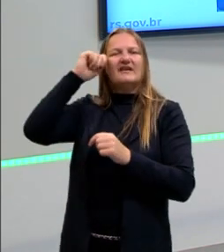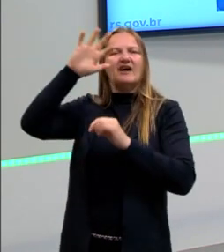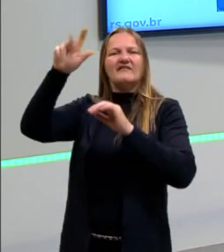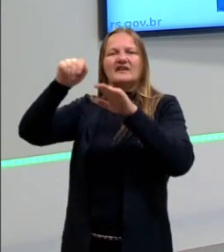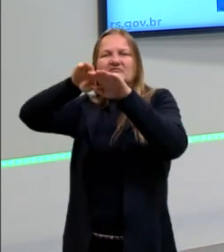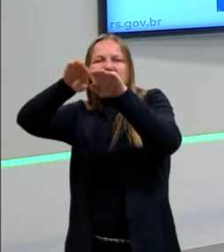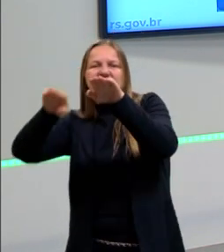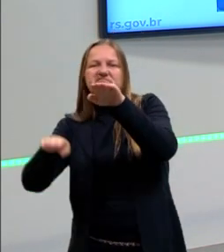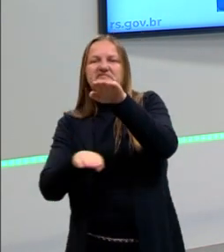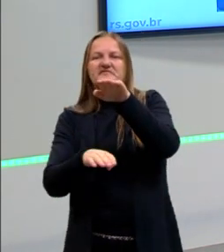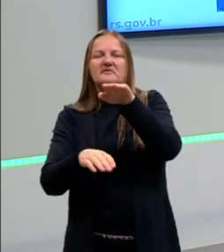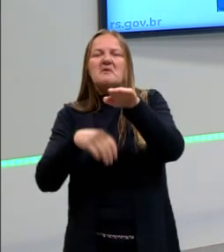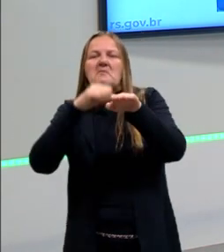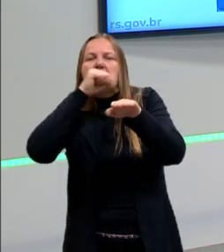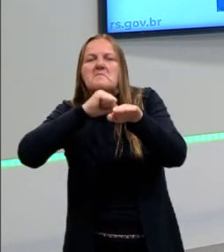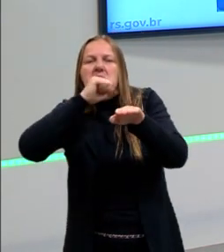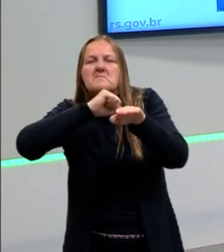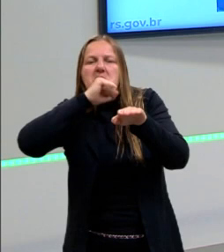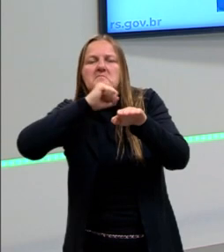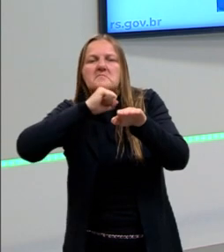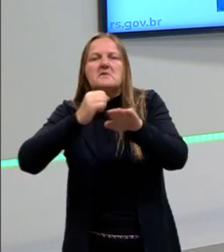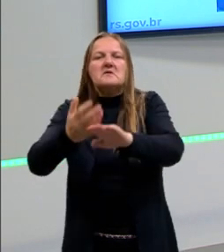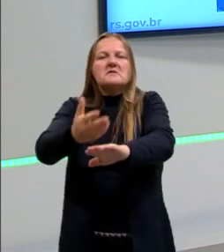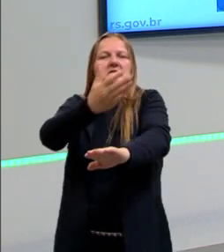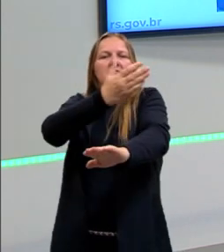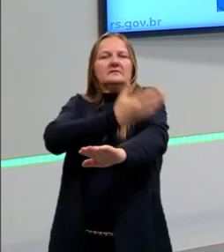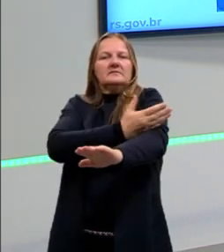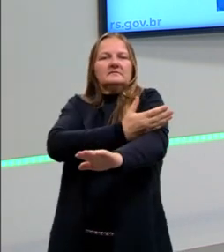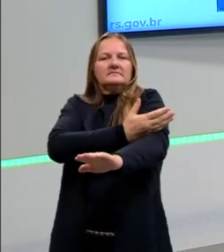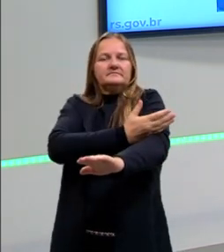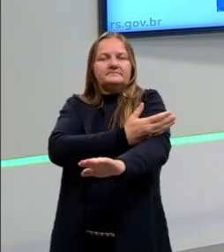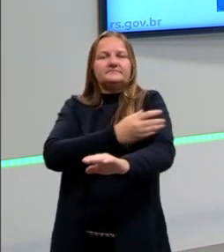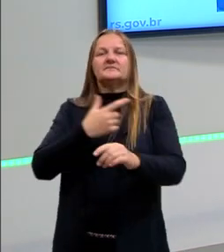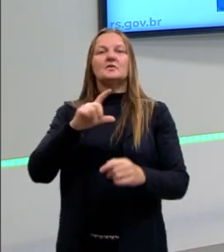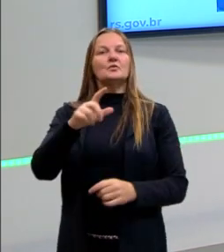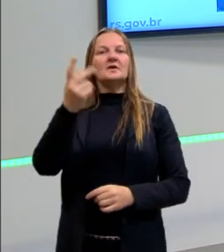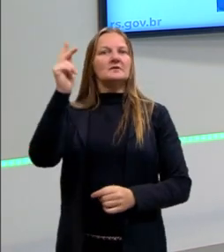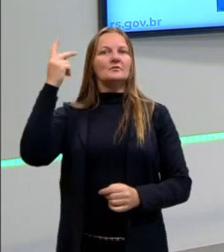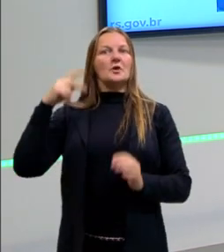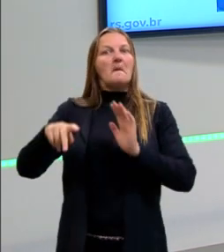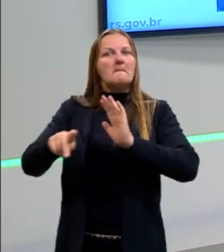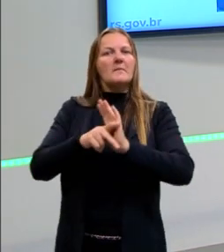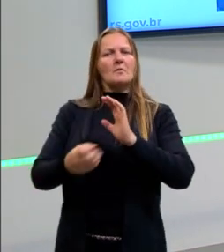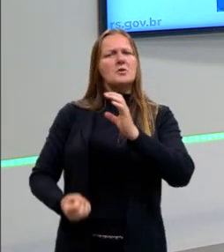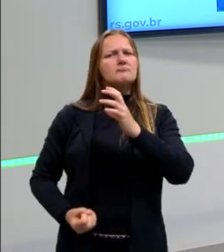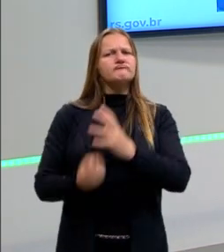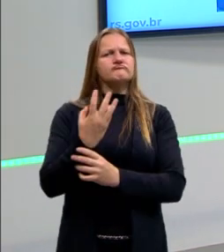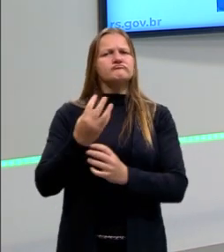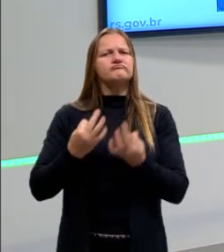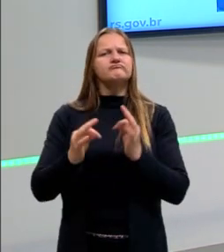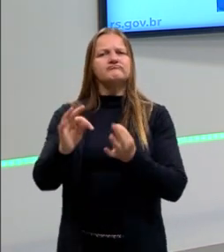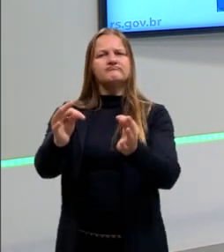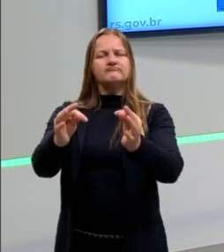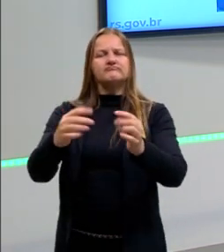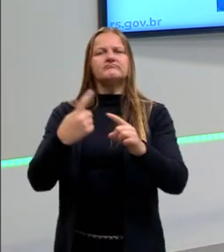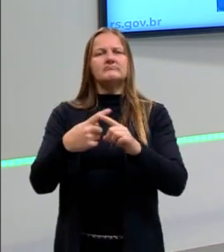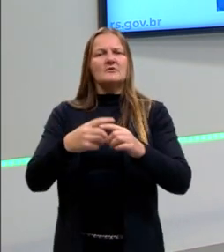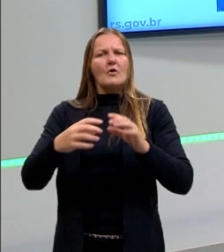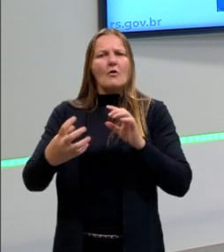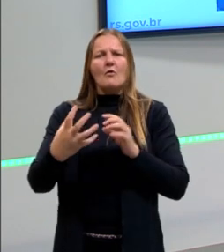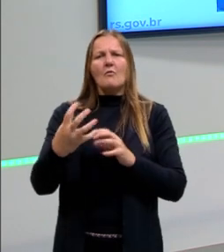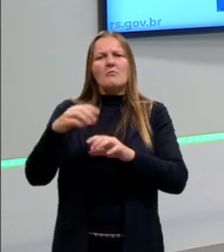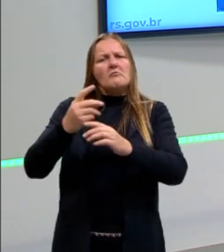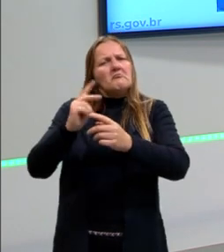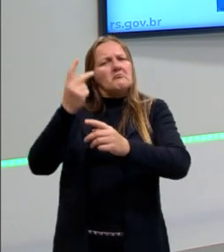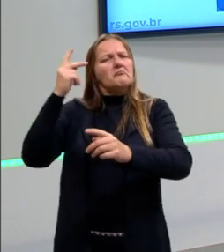pré-história, como se fosse um continente, então, que não possui uma história, que não possui uma inovação, que ficou preso no